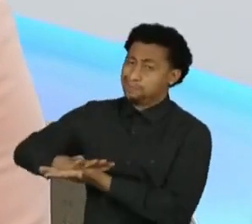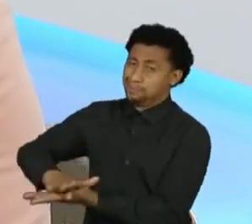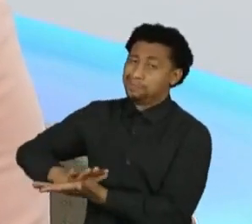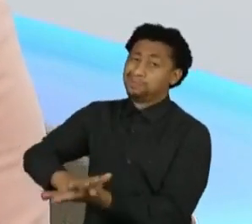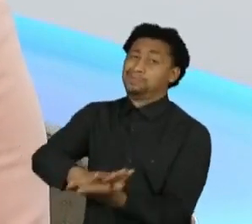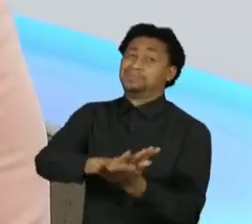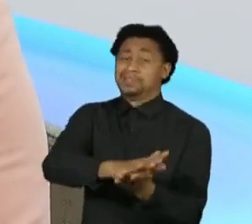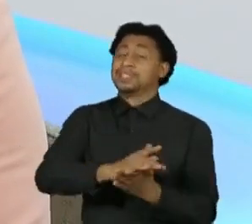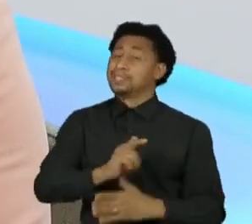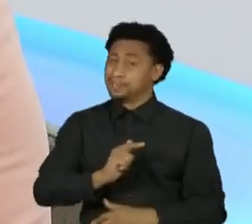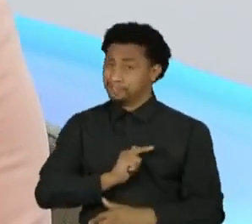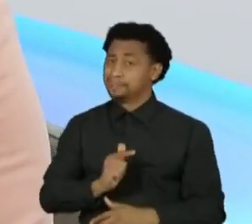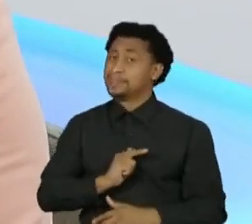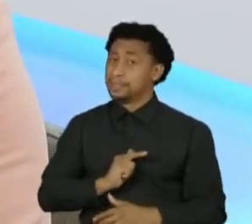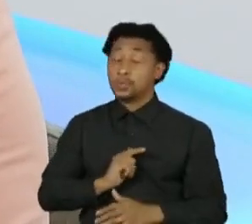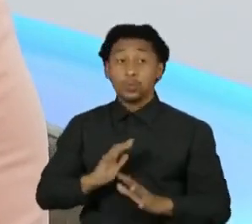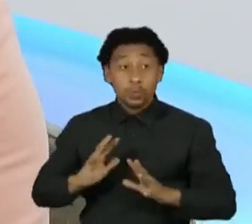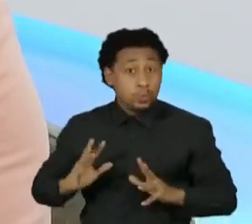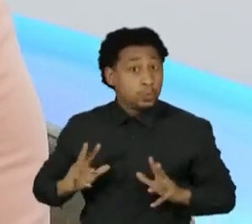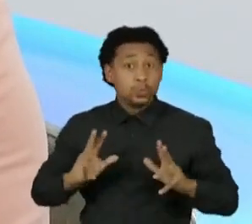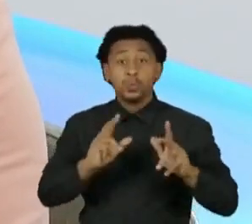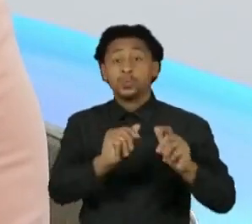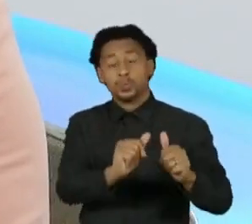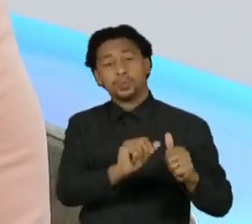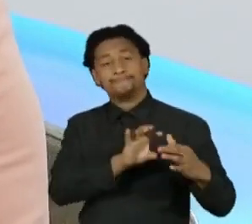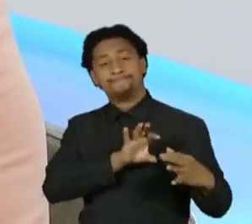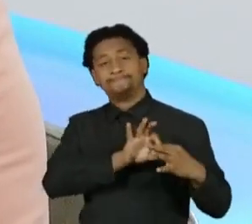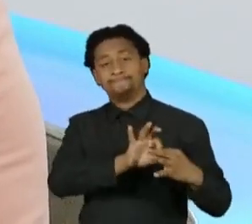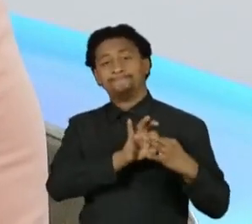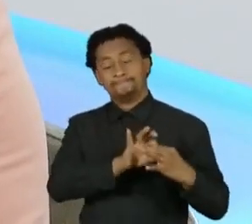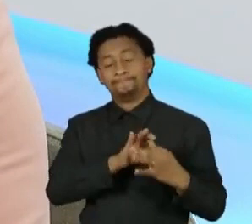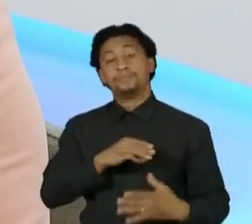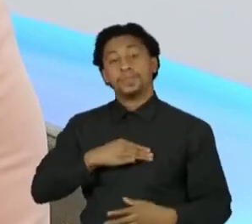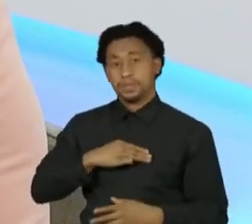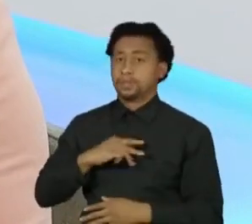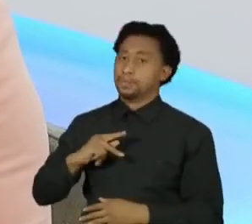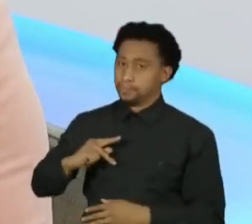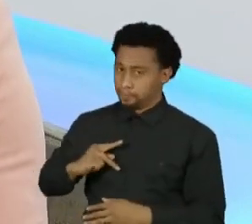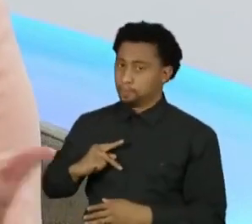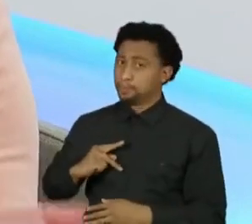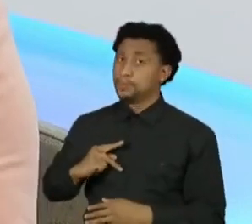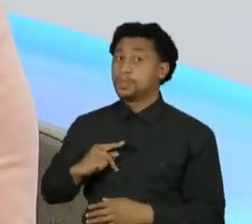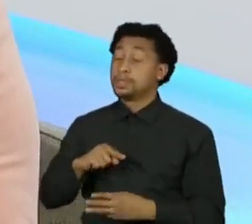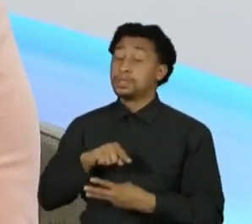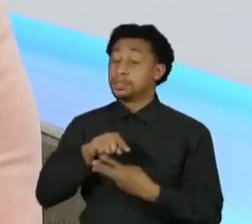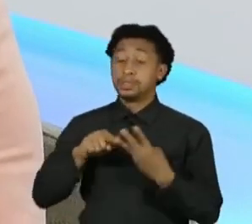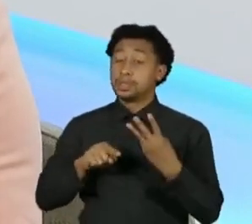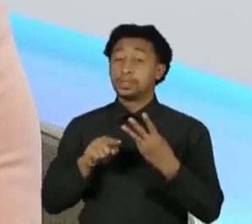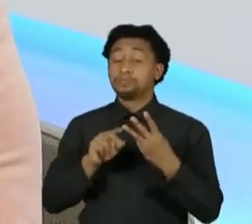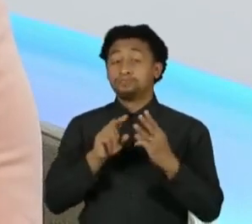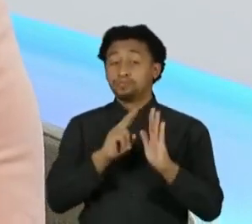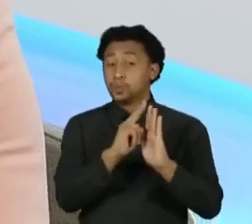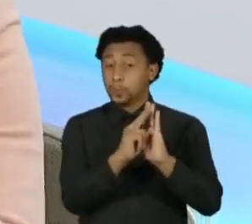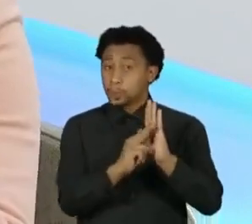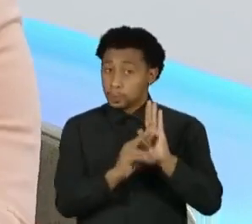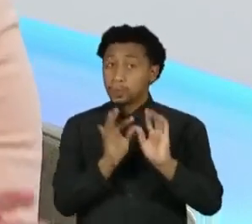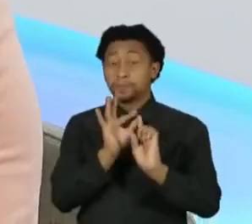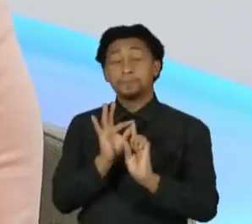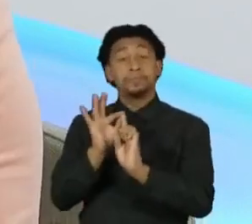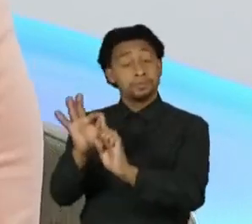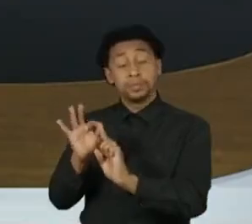têm a ver com o Ministério Público. A lista tríplice é um instrumento utilizado no judiciário e no próprio,